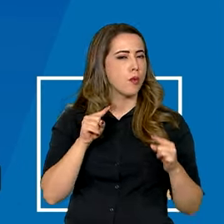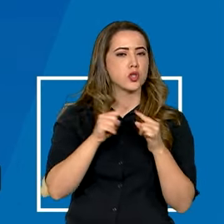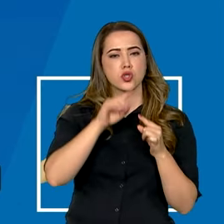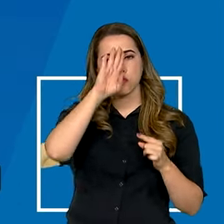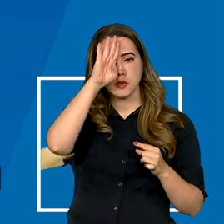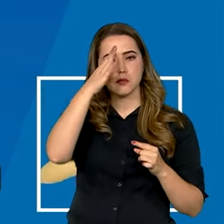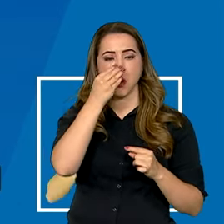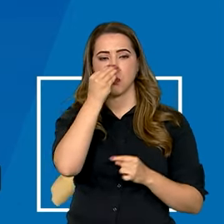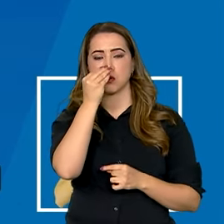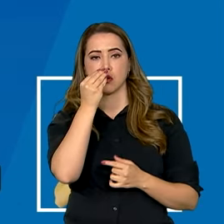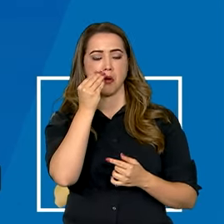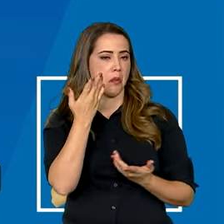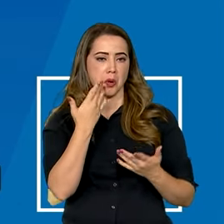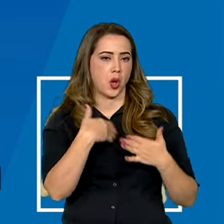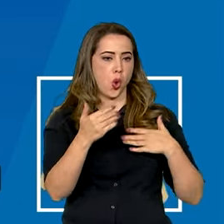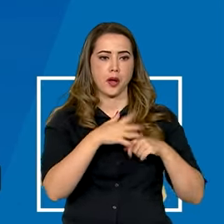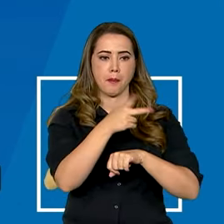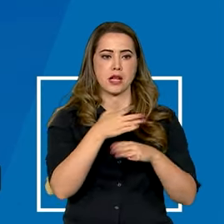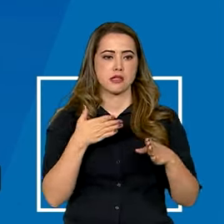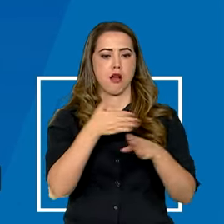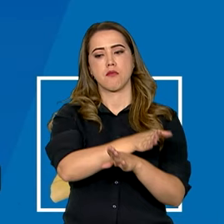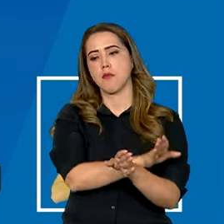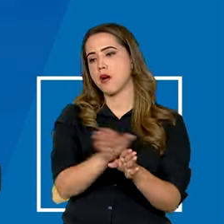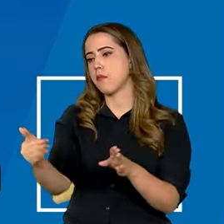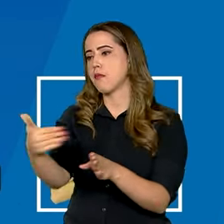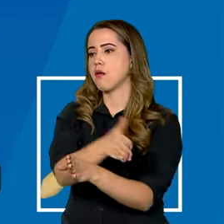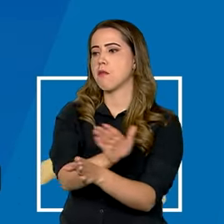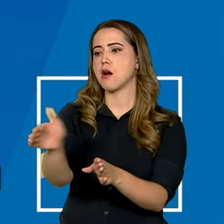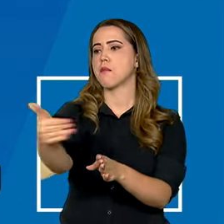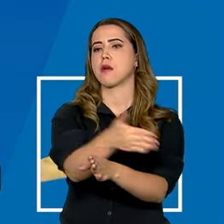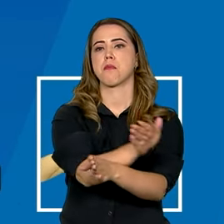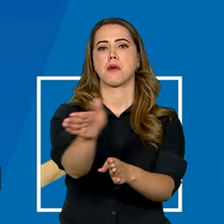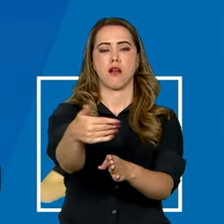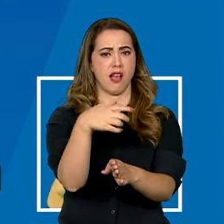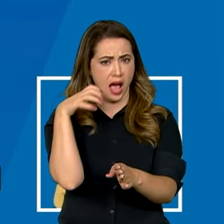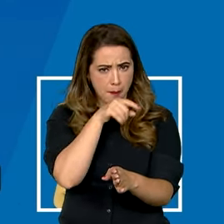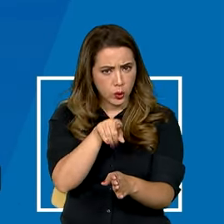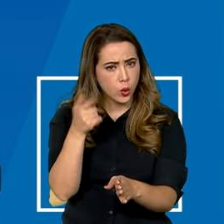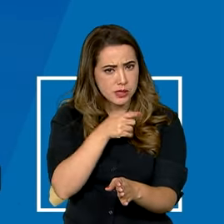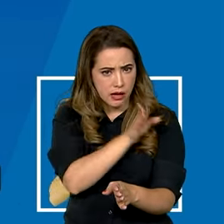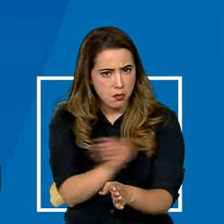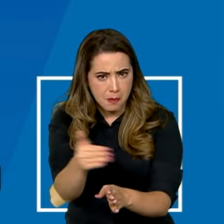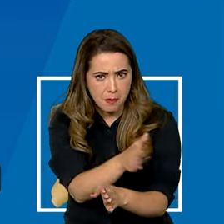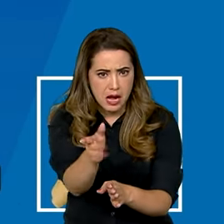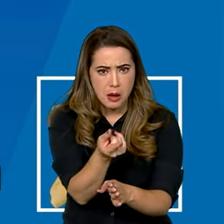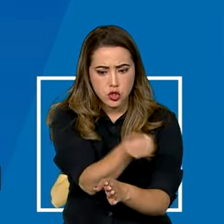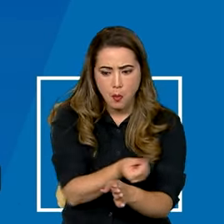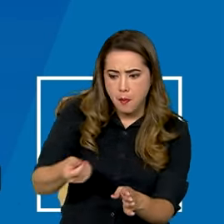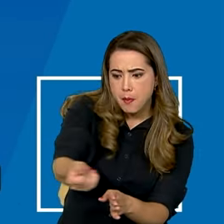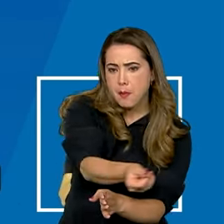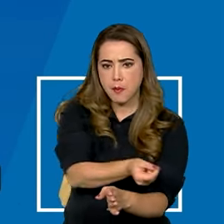fato de ignorarem fronteiras. Então, se há esse trânsito ágil de milhões de